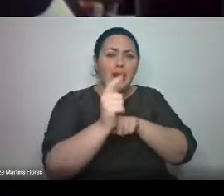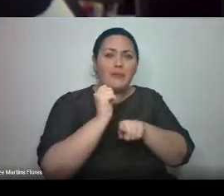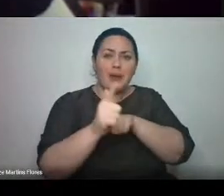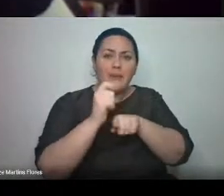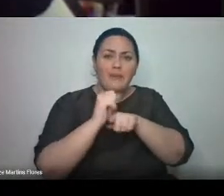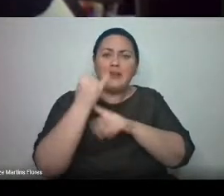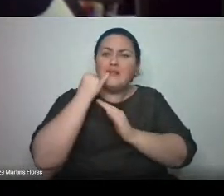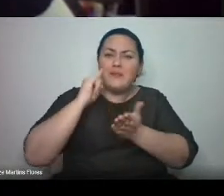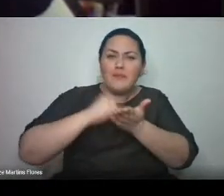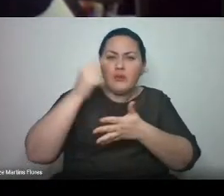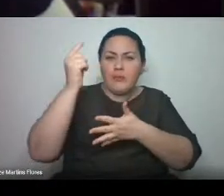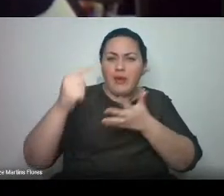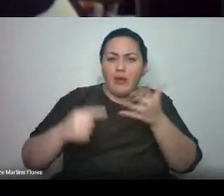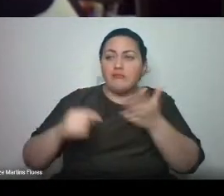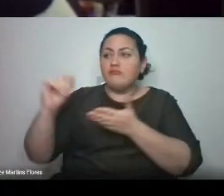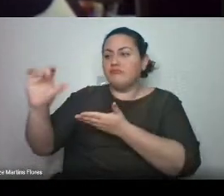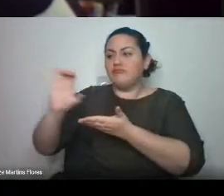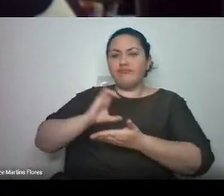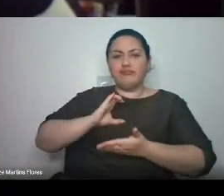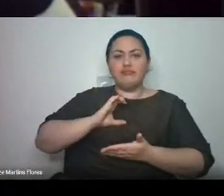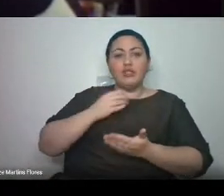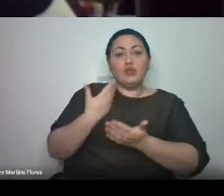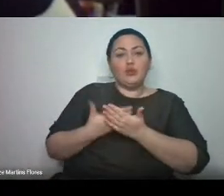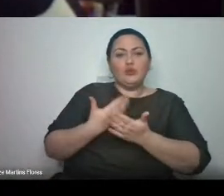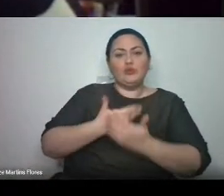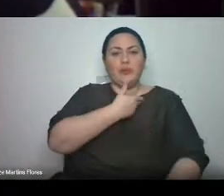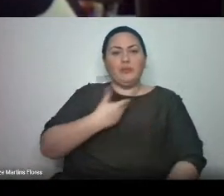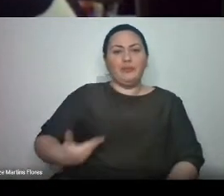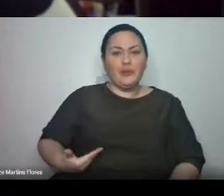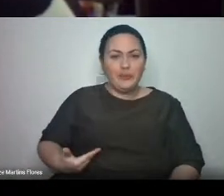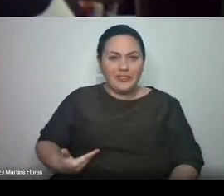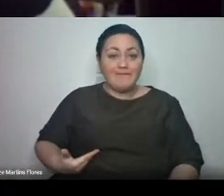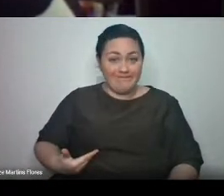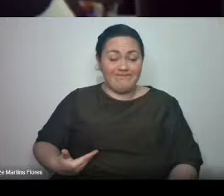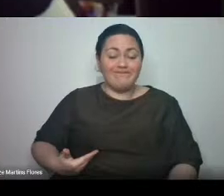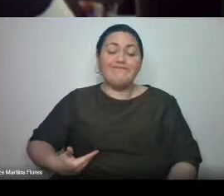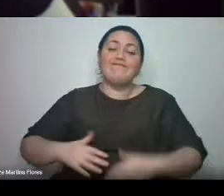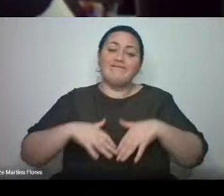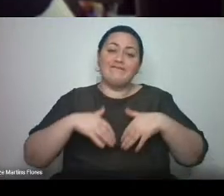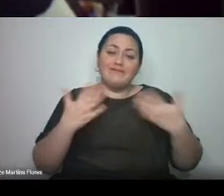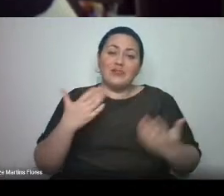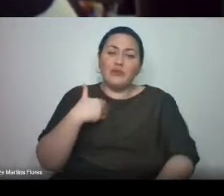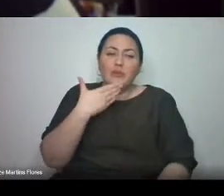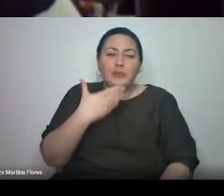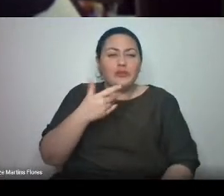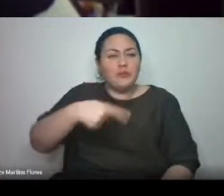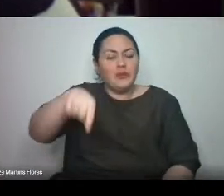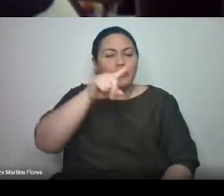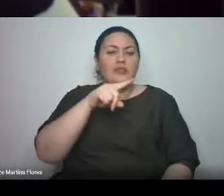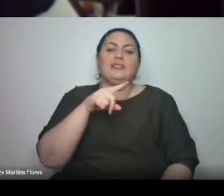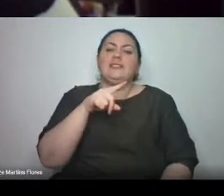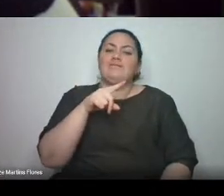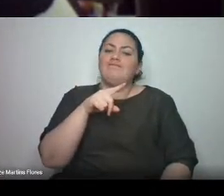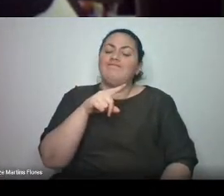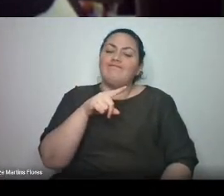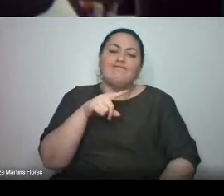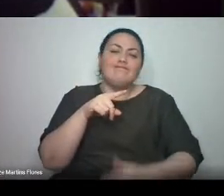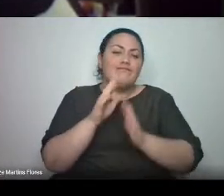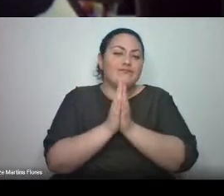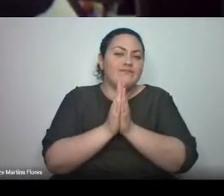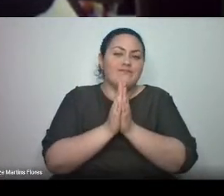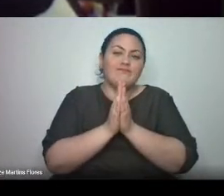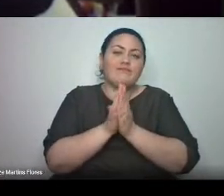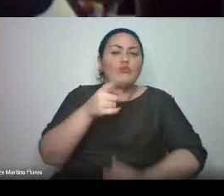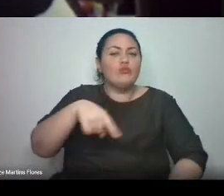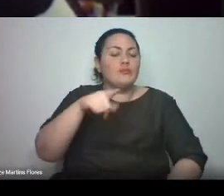vocês receberam. Por isso, meus queridos, eu lhe faço um grande pedido. Sejam exemplo para esses